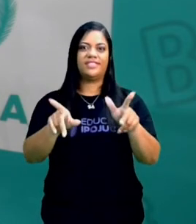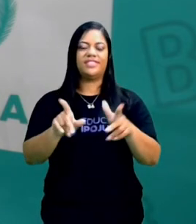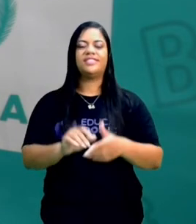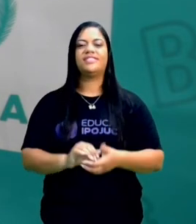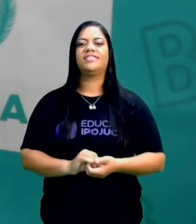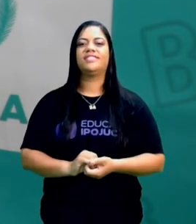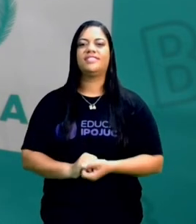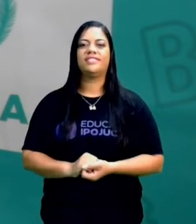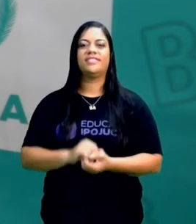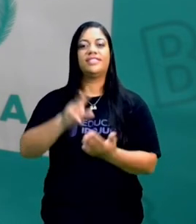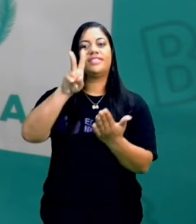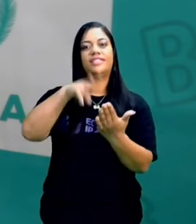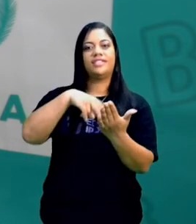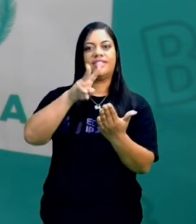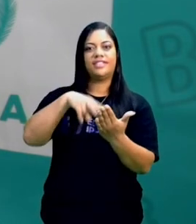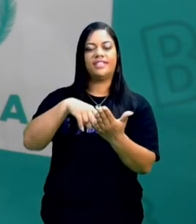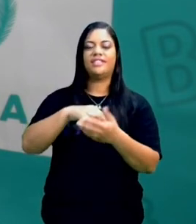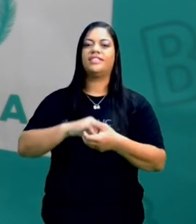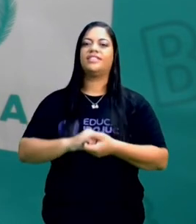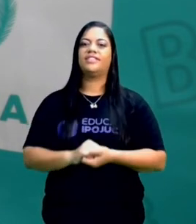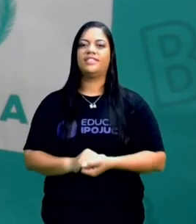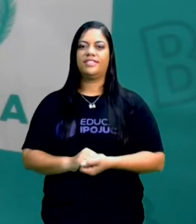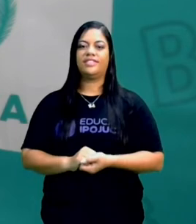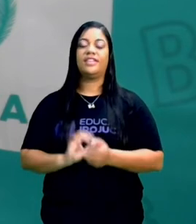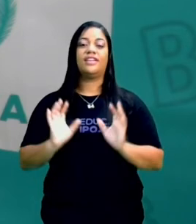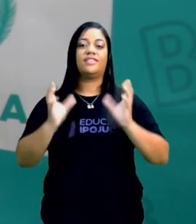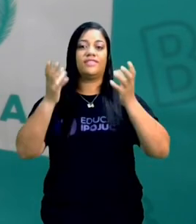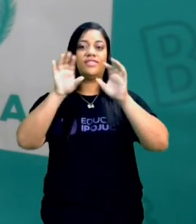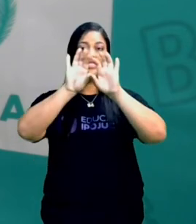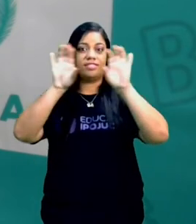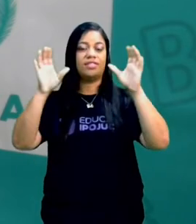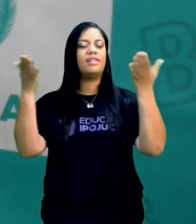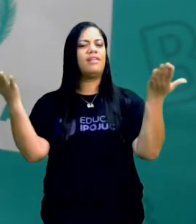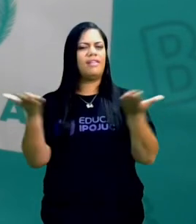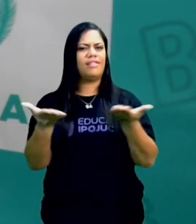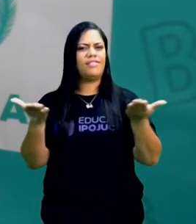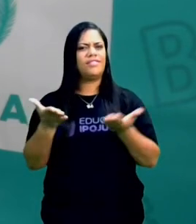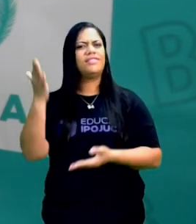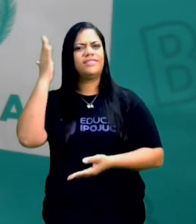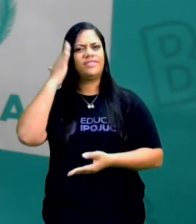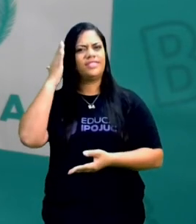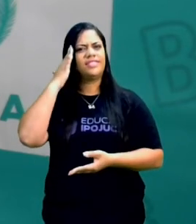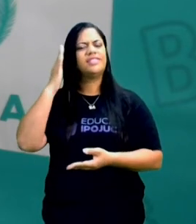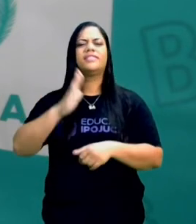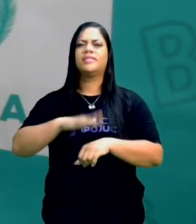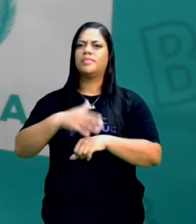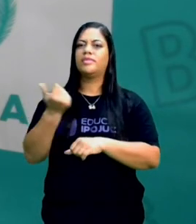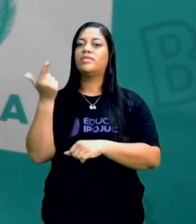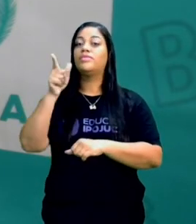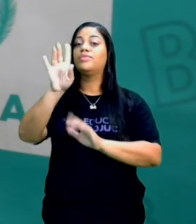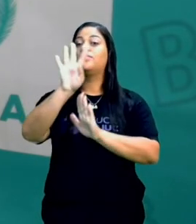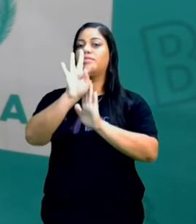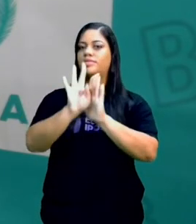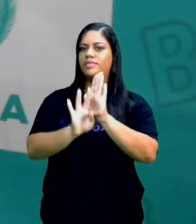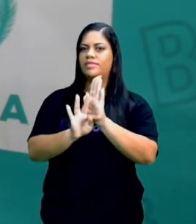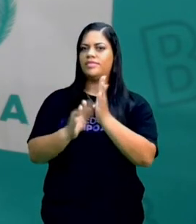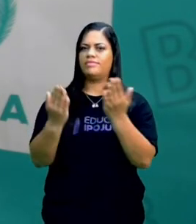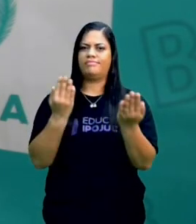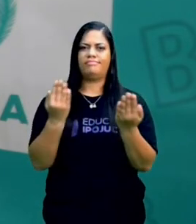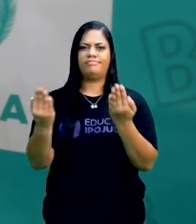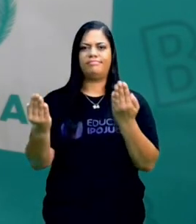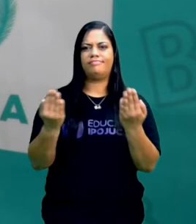nossa historinha. A gente leu o conto da historinha da festa no céu. Agora a gente vai entender um pouco desse outro texto para a gente poder